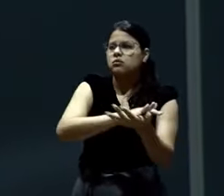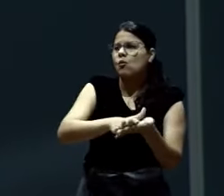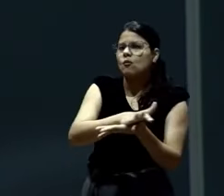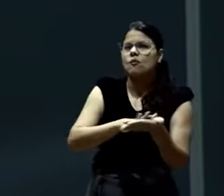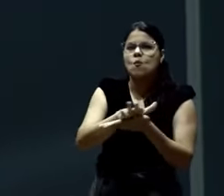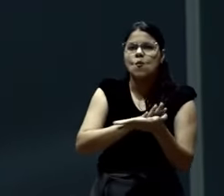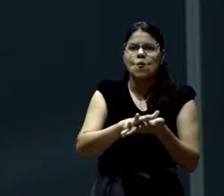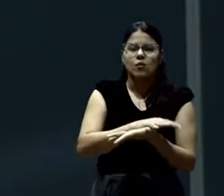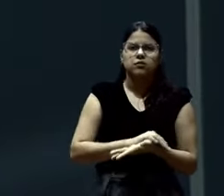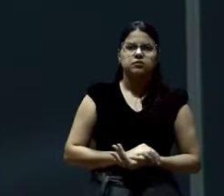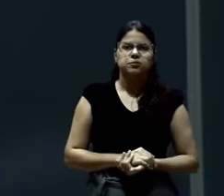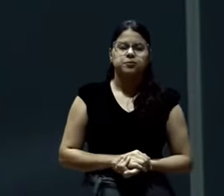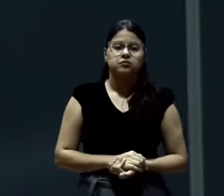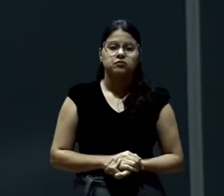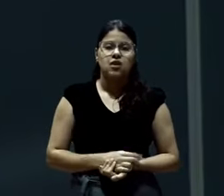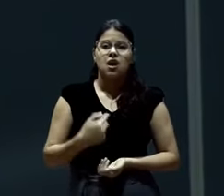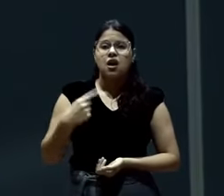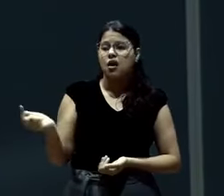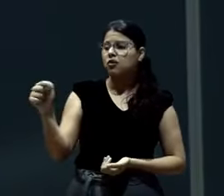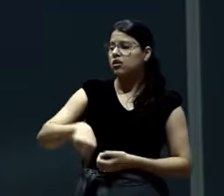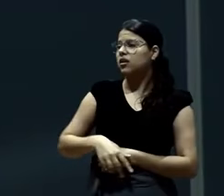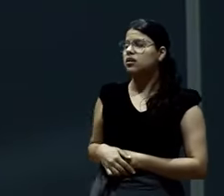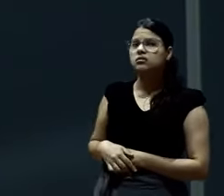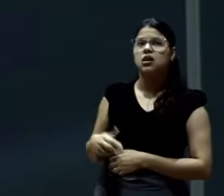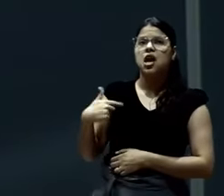E quando estou, eu converso.